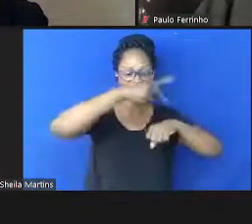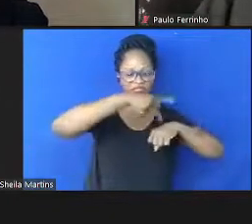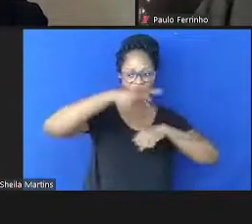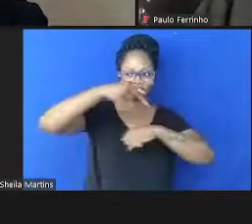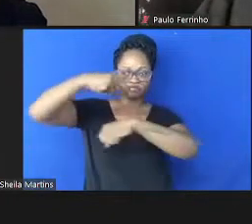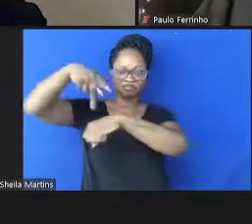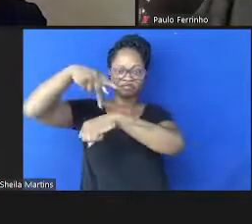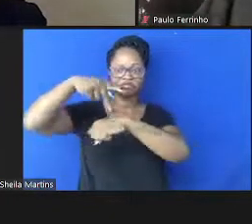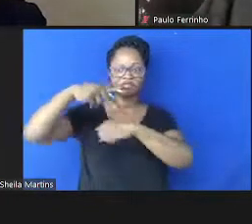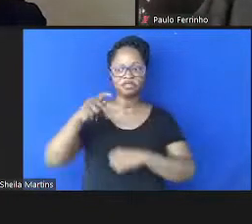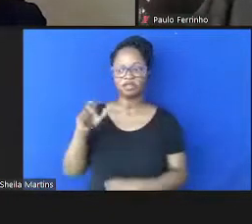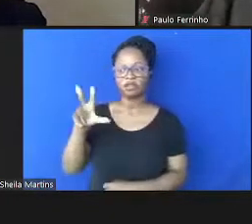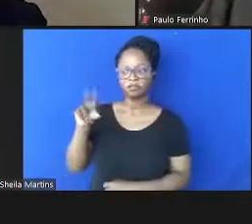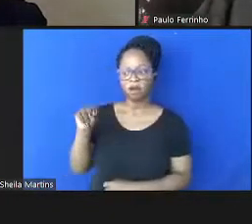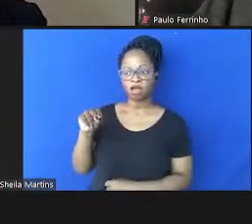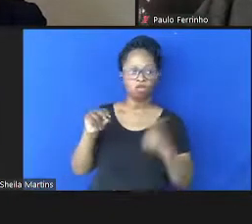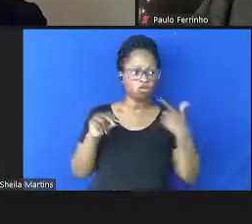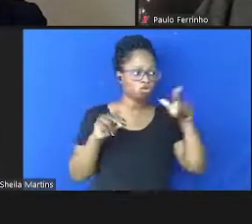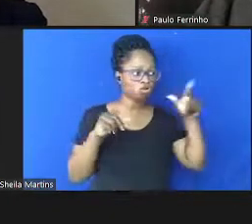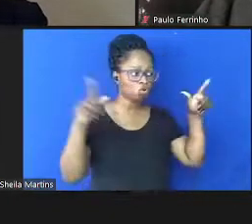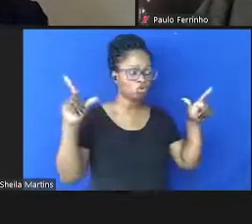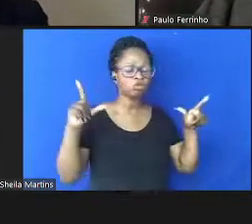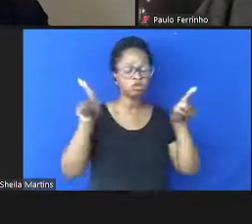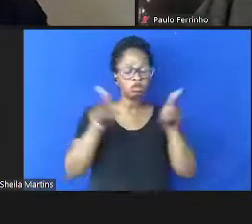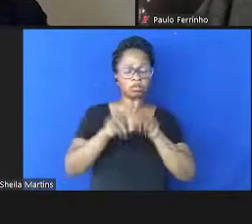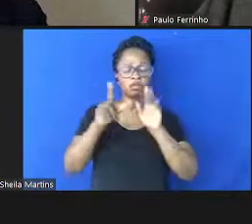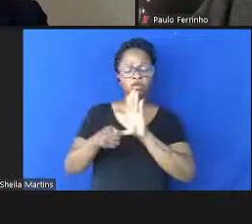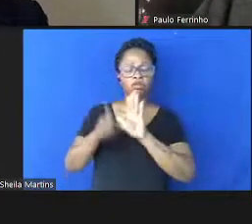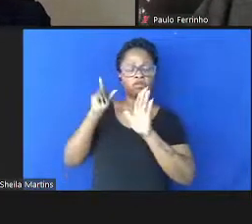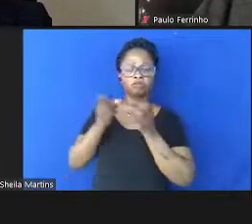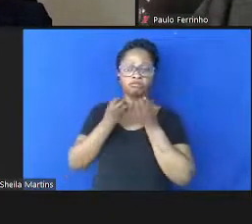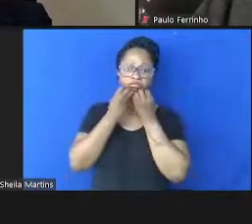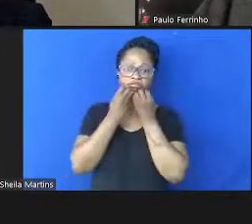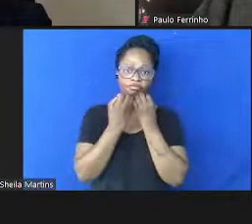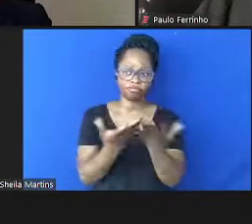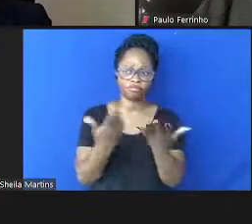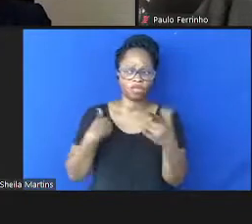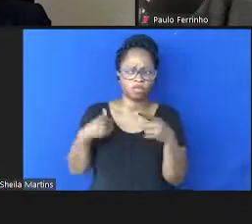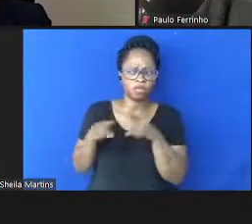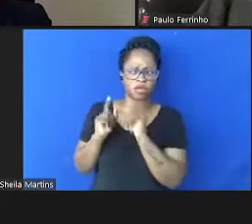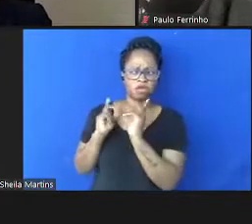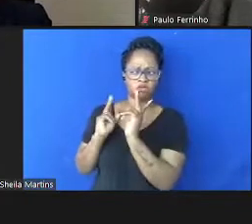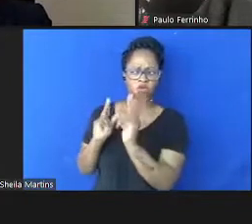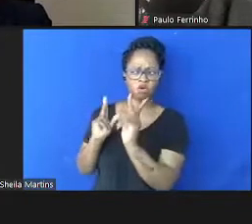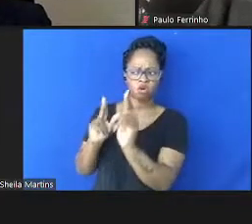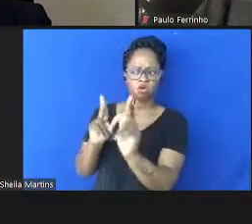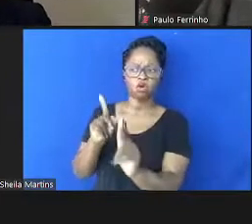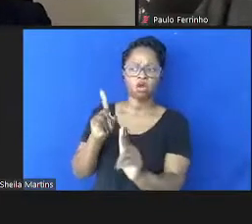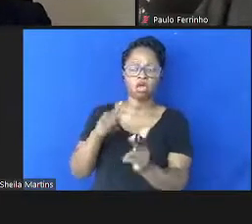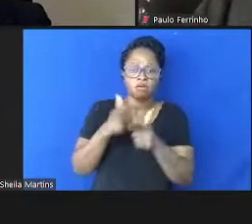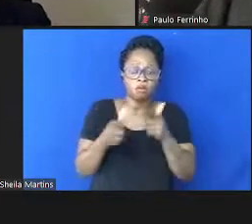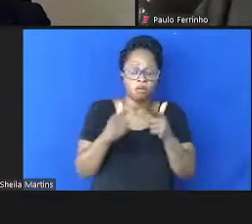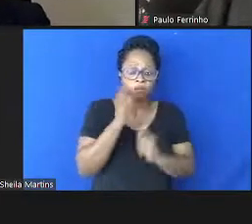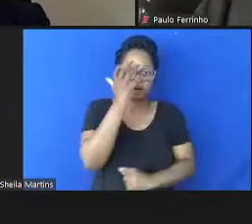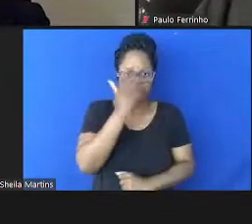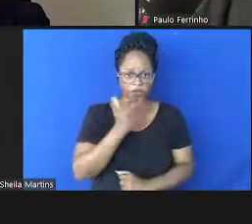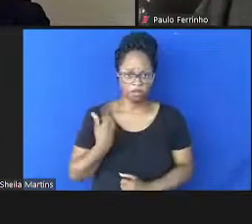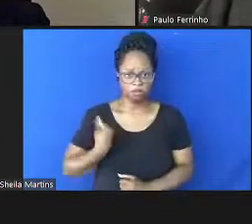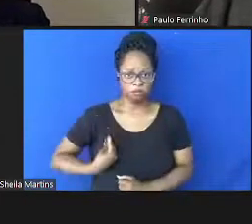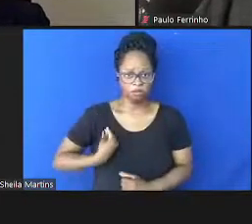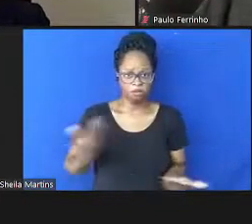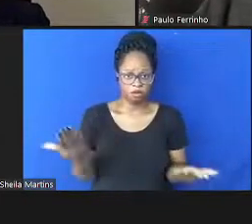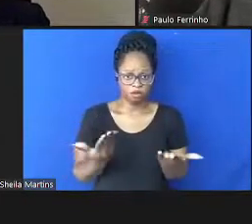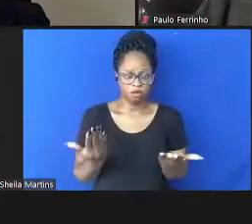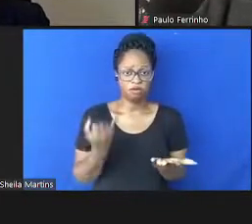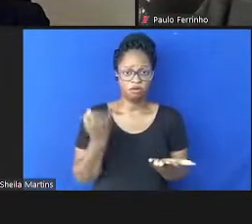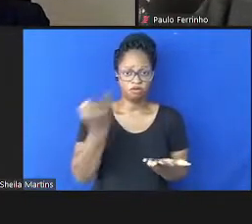Paulo e os outros colegas já adiantaram algumas questões que eu falaria, da gravidade do momento que nós estamos vivendo, a importância de